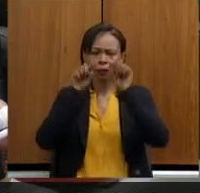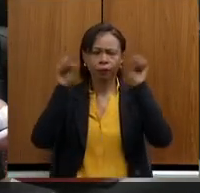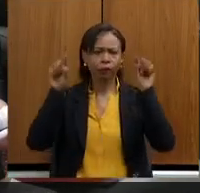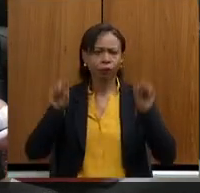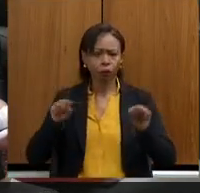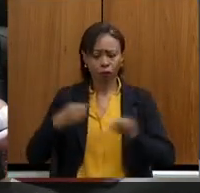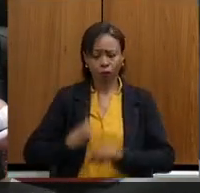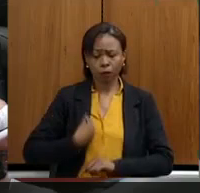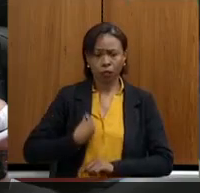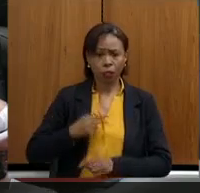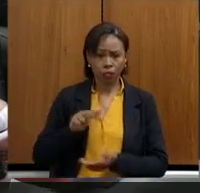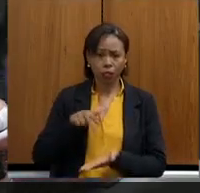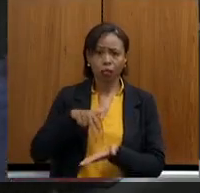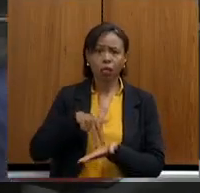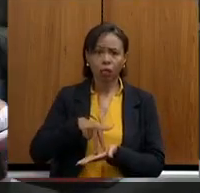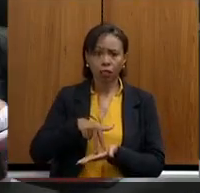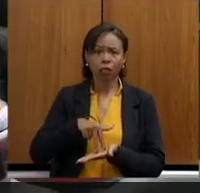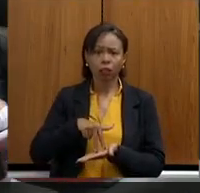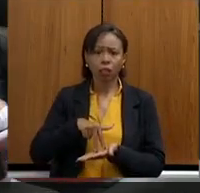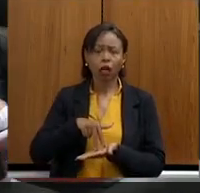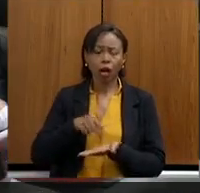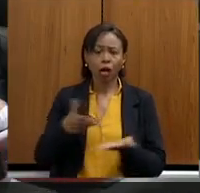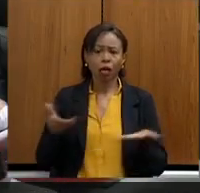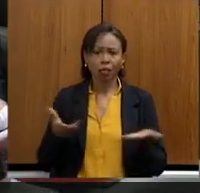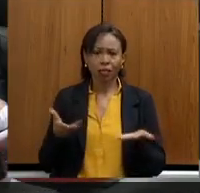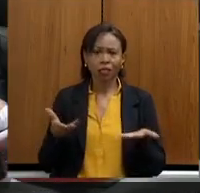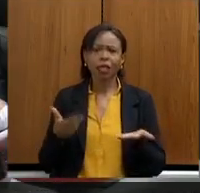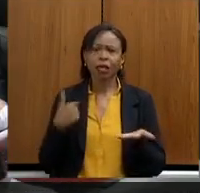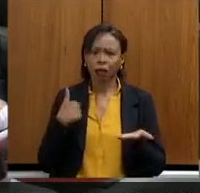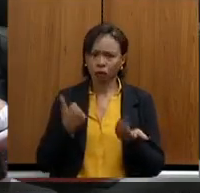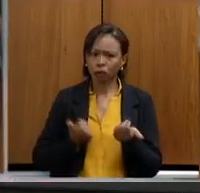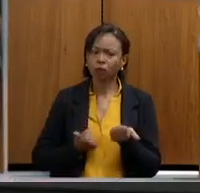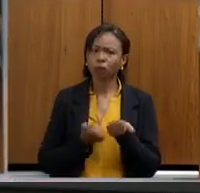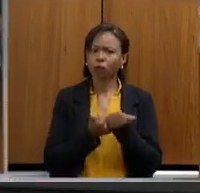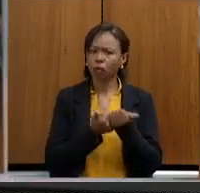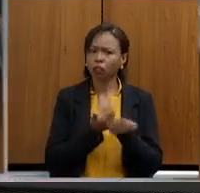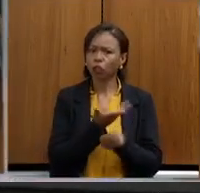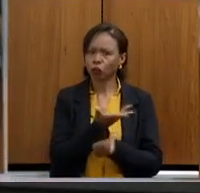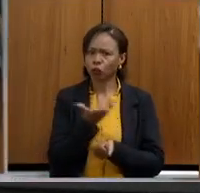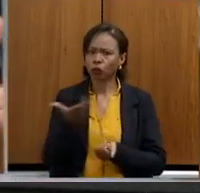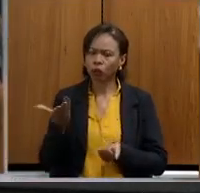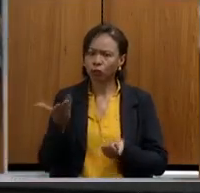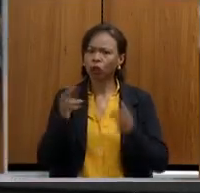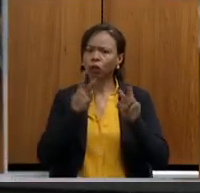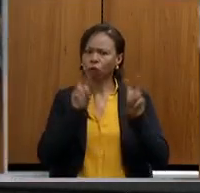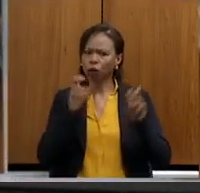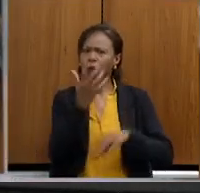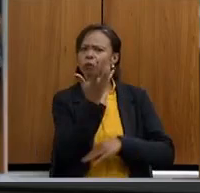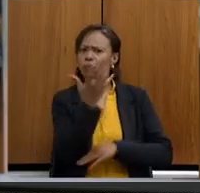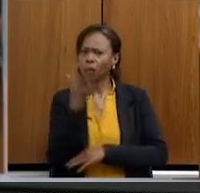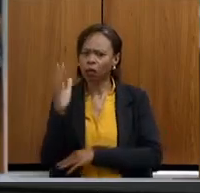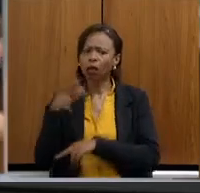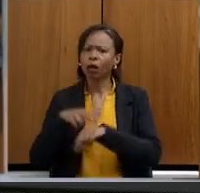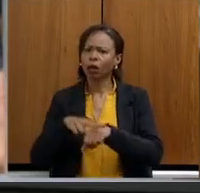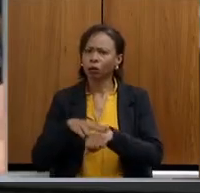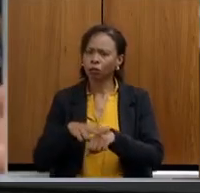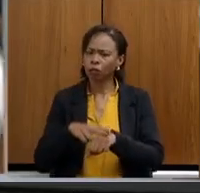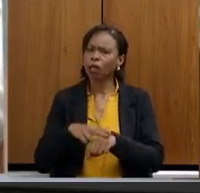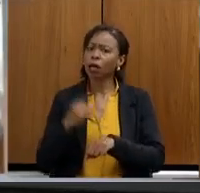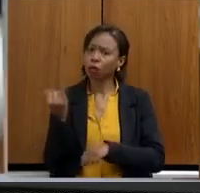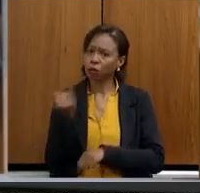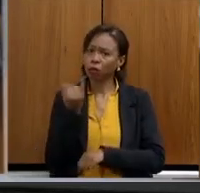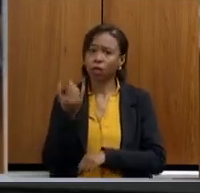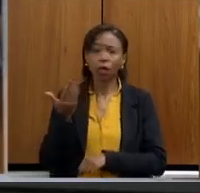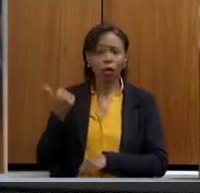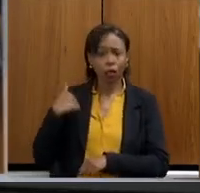solidarizo com a causa dos nossos verdinhos, de suma importância, qualquer empresa, o Estado, eu que fui